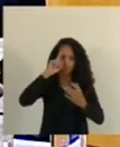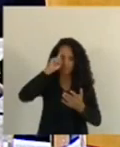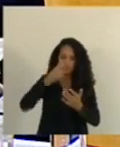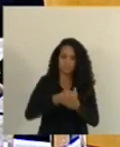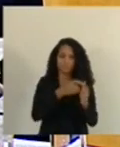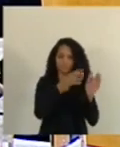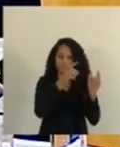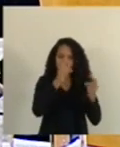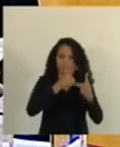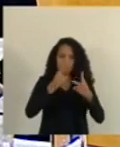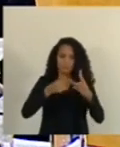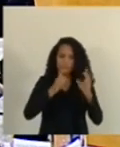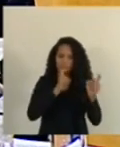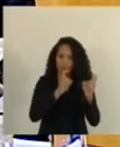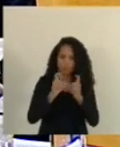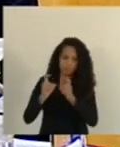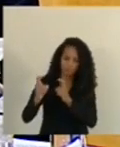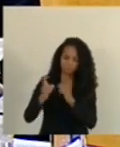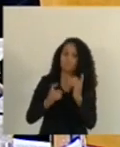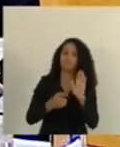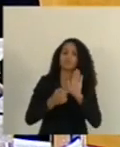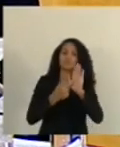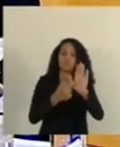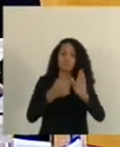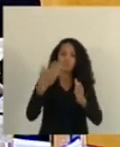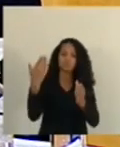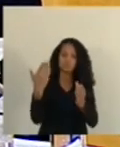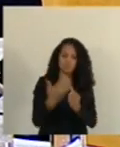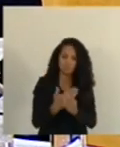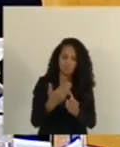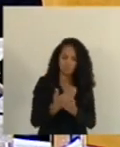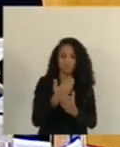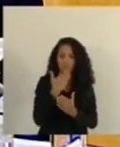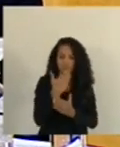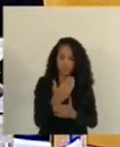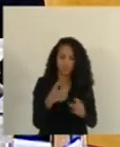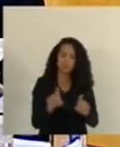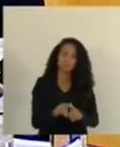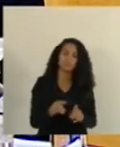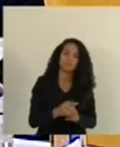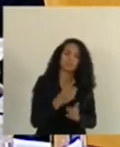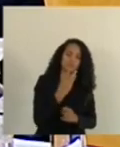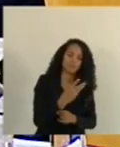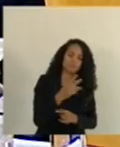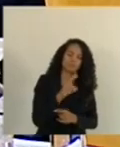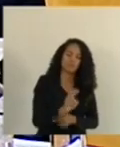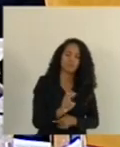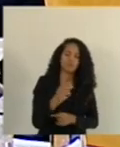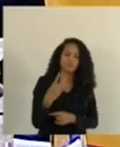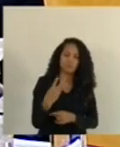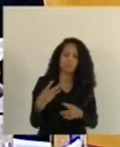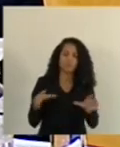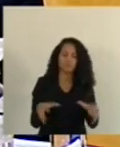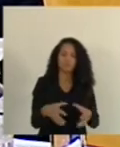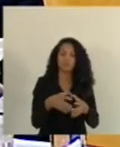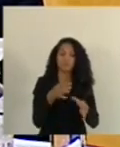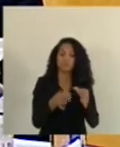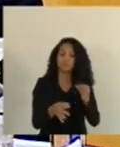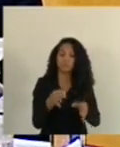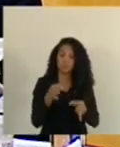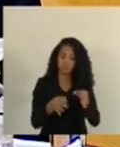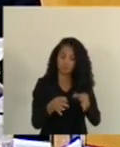apresentação de recurso. Vigésimo quinto item da pauta, Parecer 353, 2021, da Comissão de Justiça,